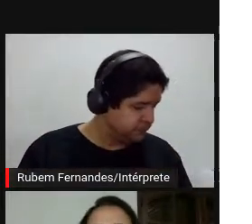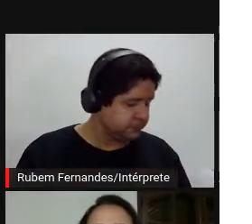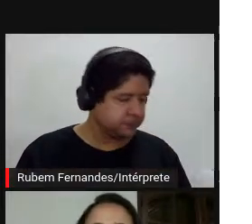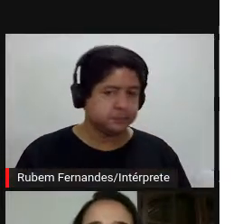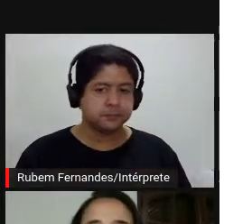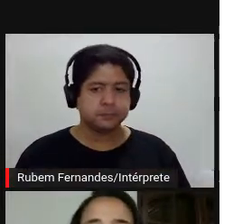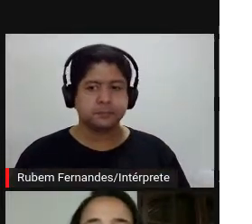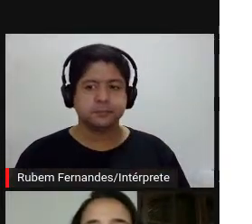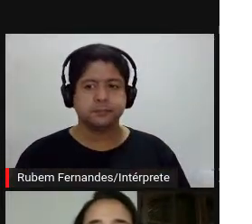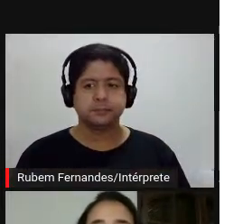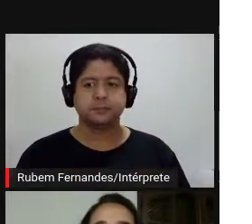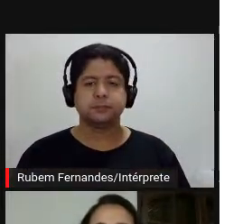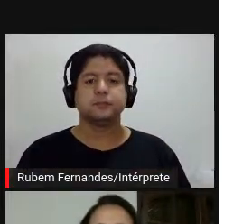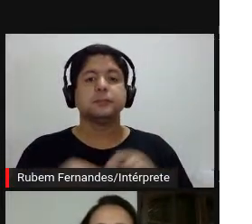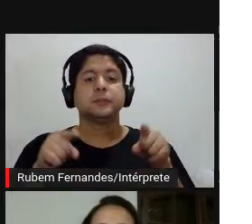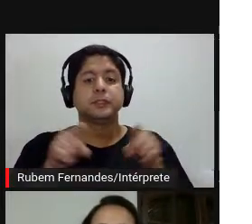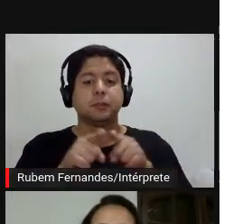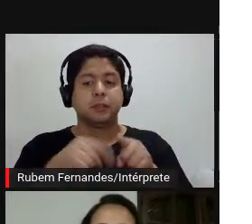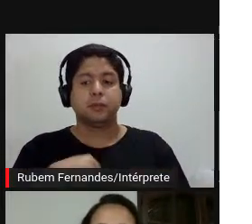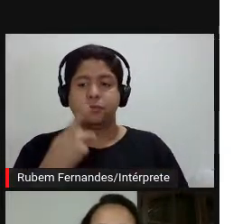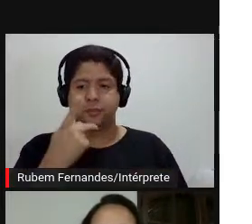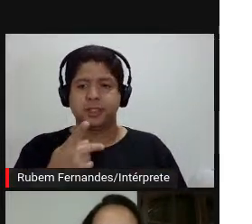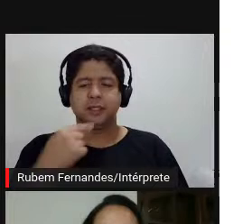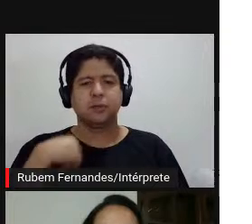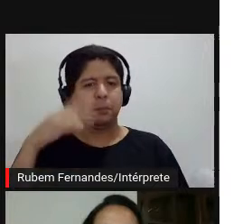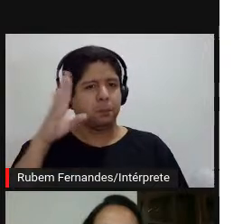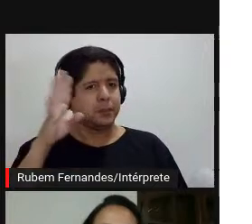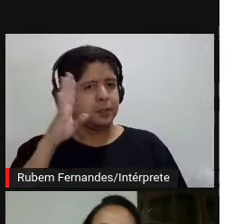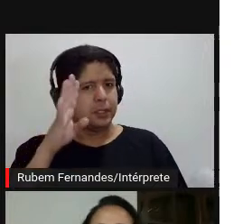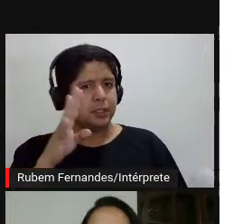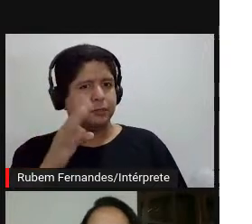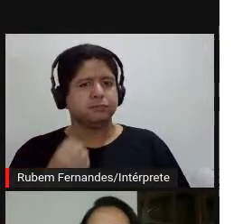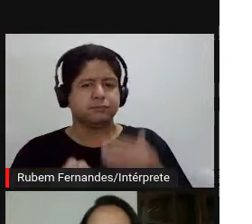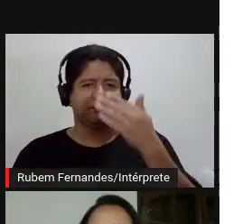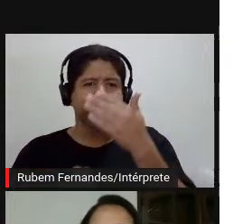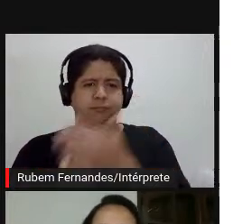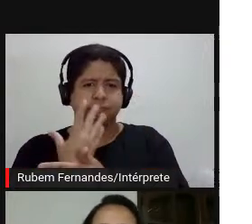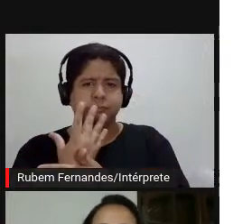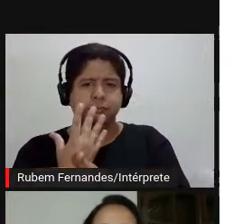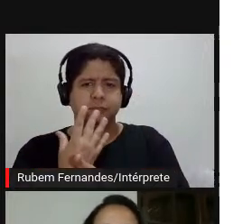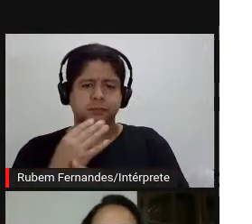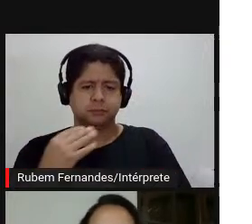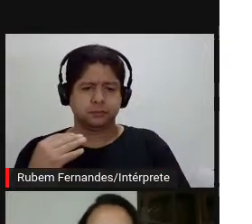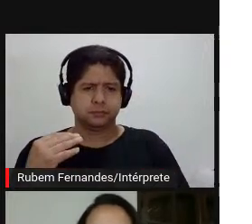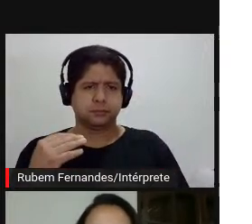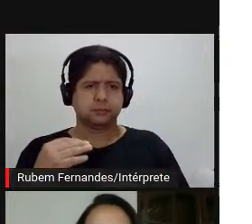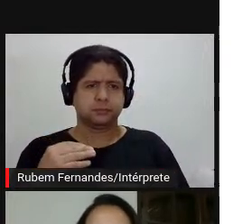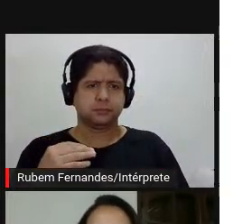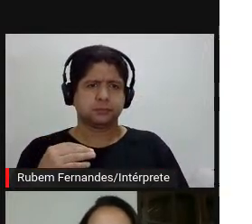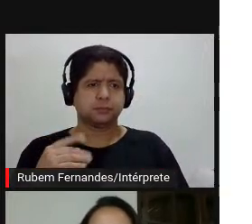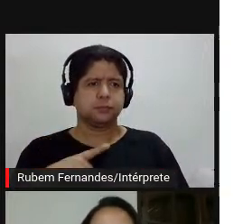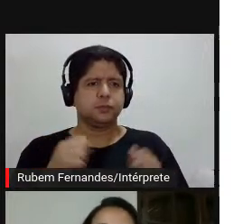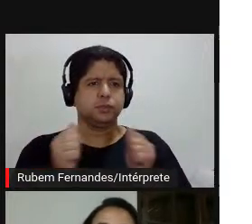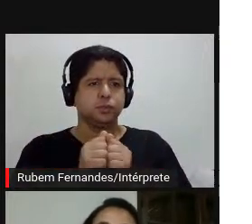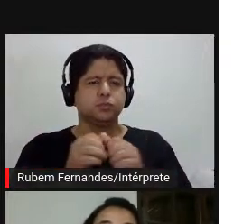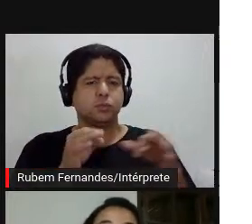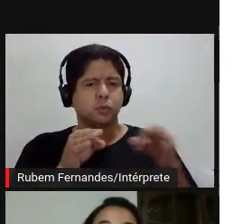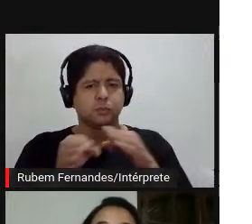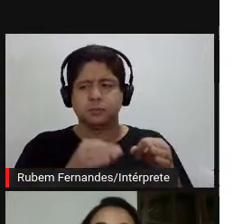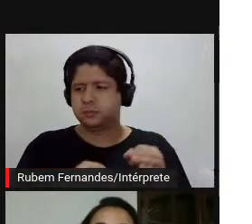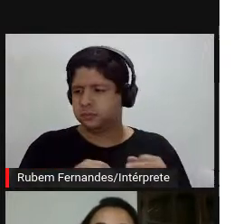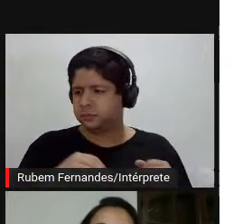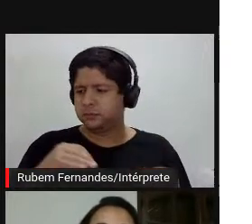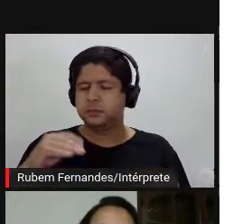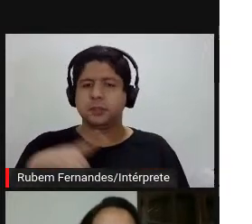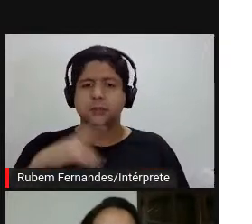então, como eu já disse, né, quando eu vou pensar em dispositivo, eu consigo um lugar que é além do protagonismo do criador, né, que acaba